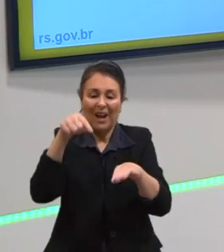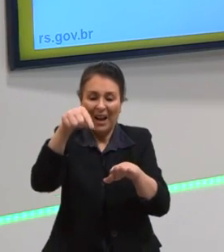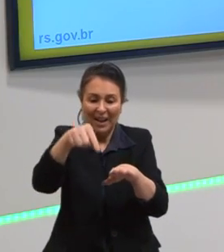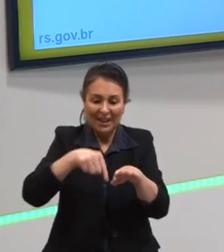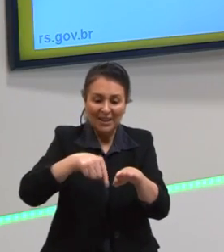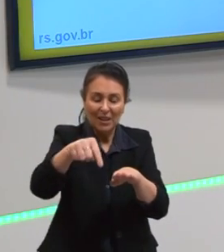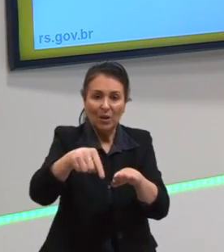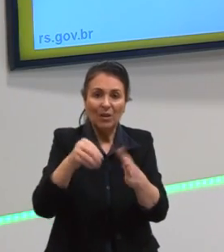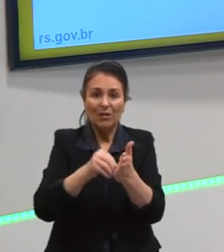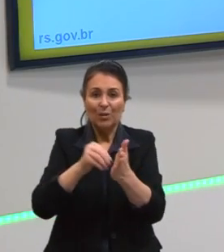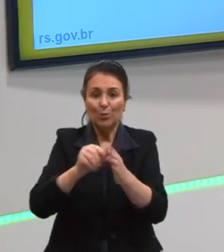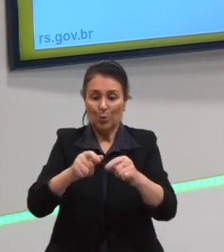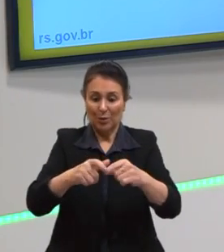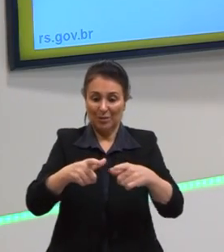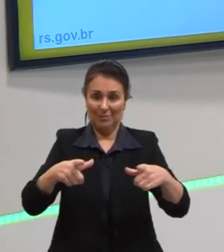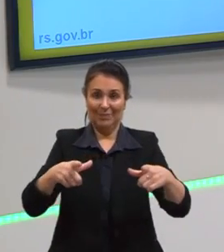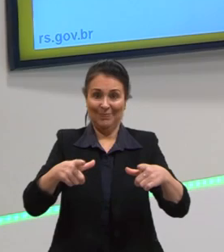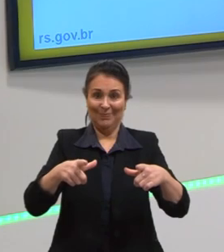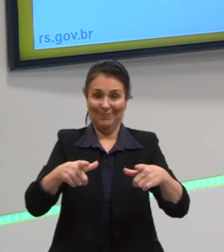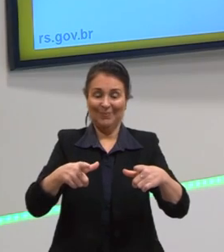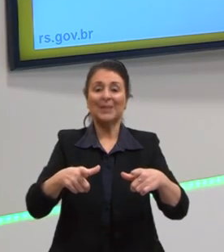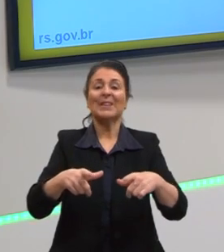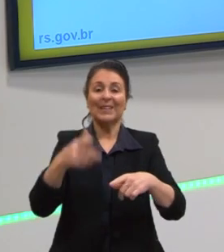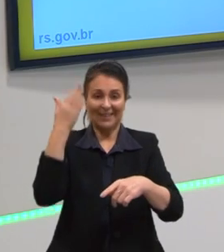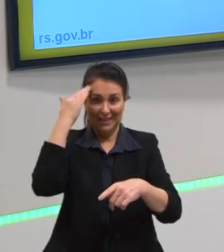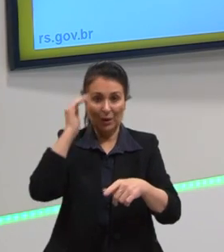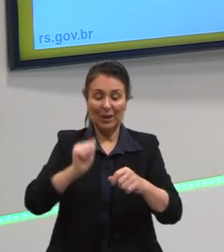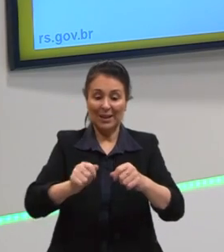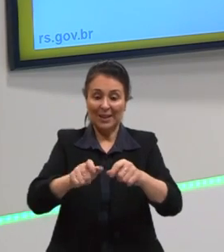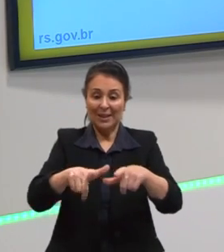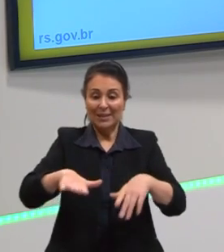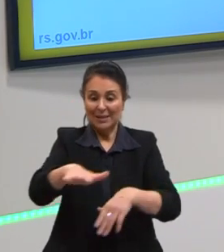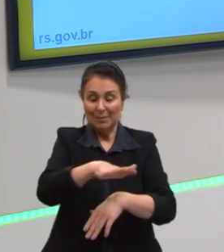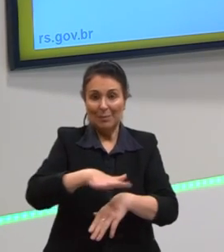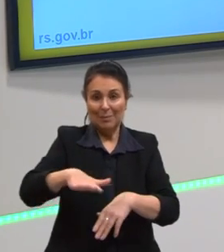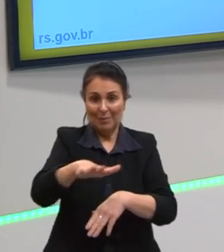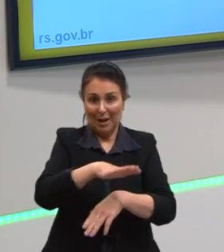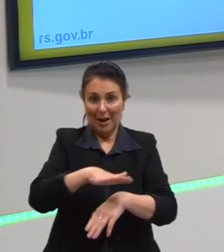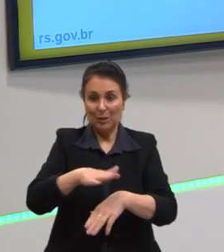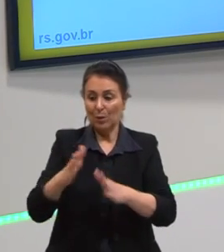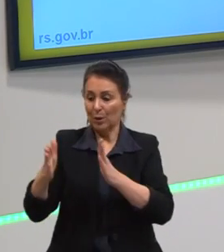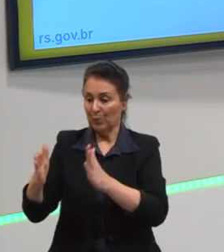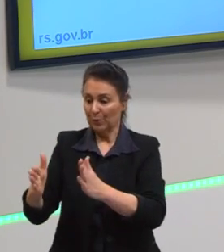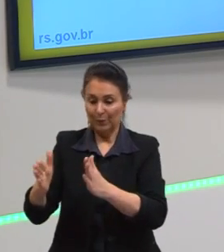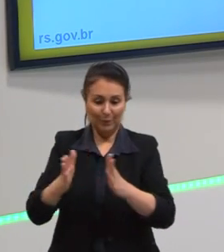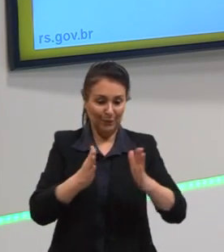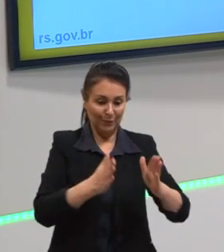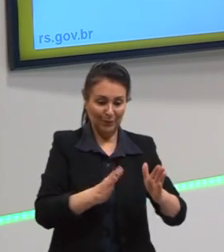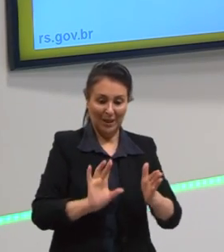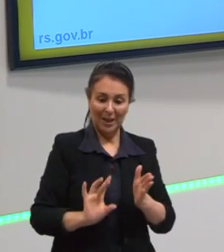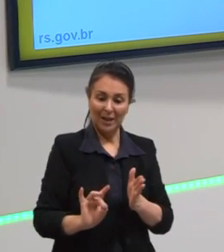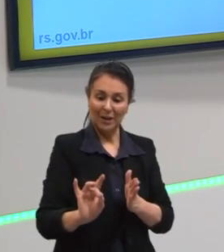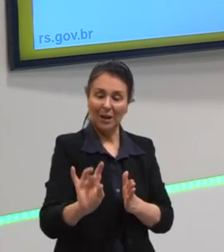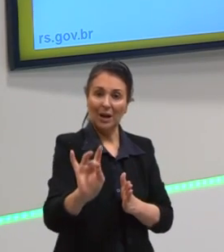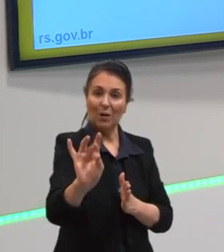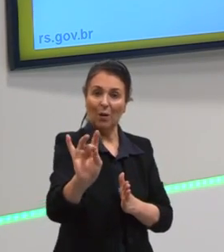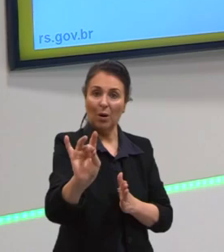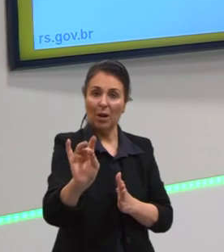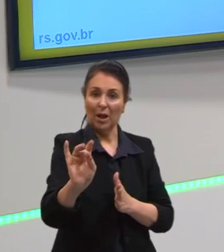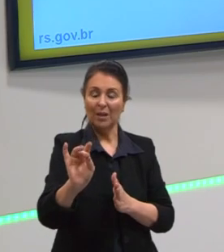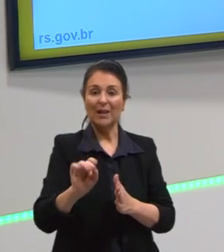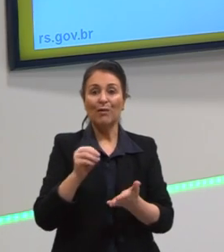para conseguir ocupar um novo espaço, porque naquele espaço que ele estava no chão, rejuntado ali, ele não conseguia ficar.